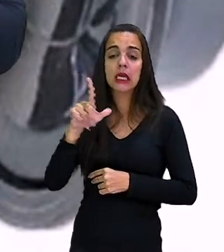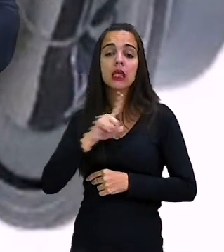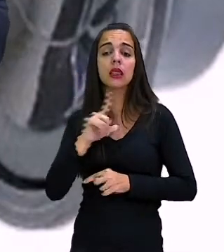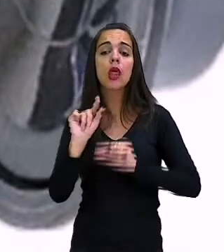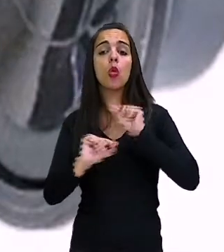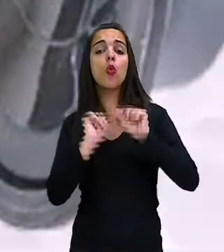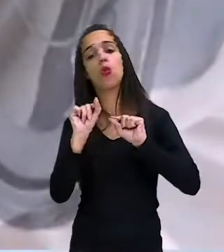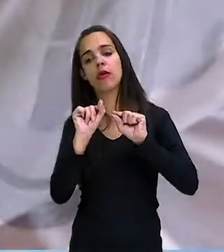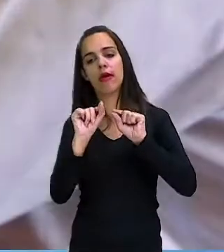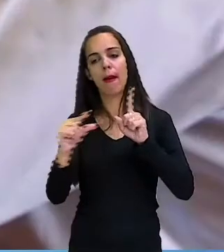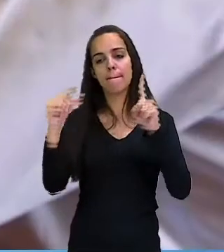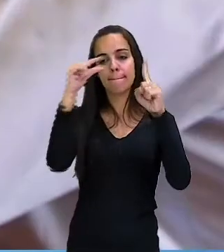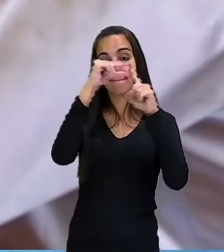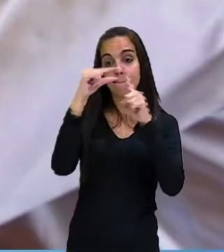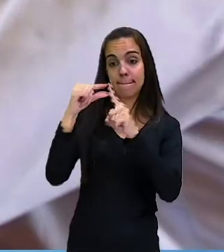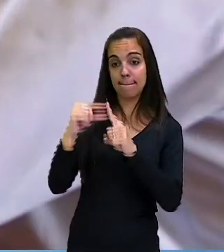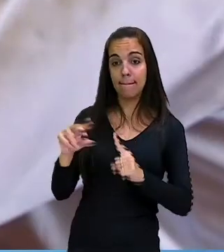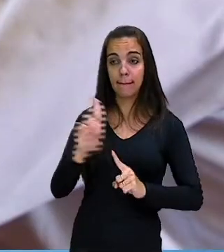Ok?